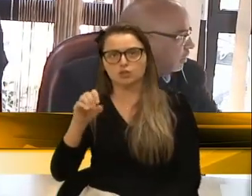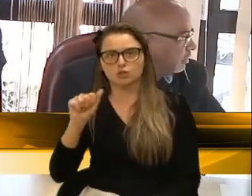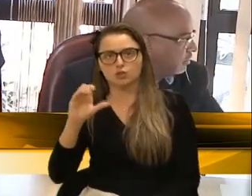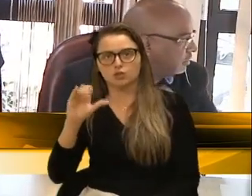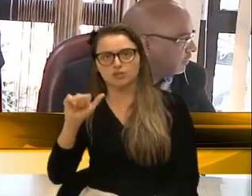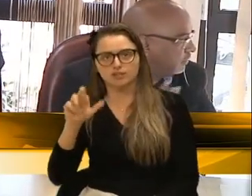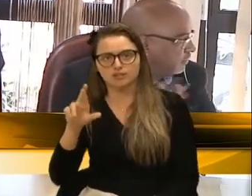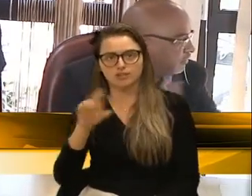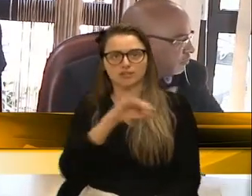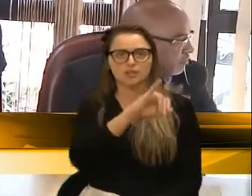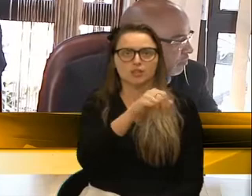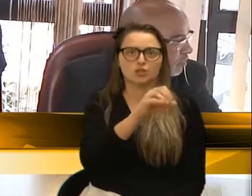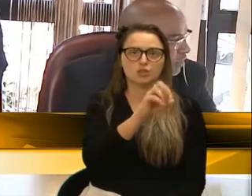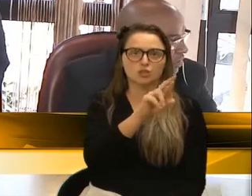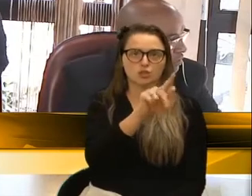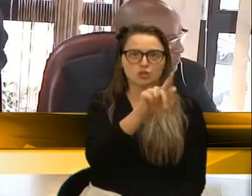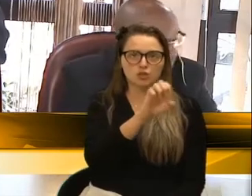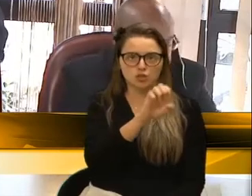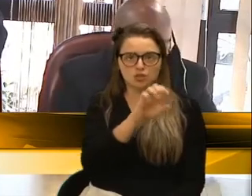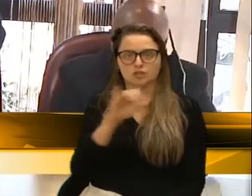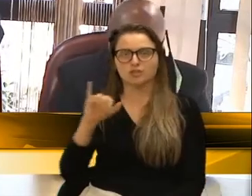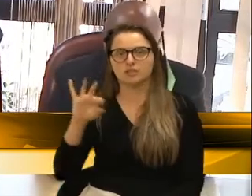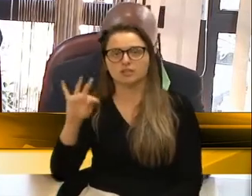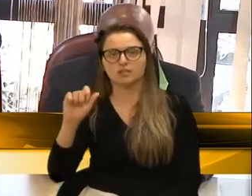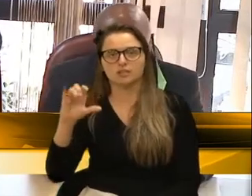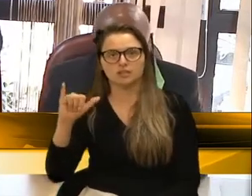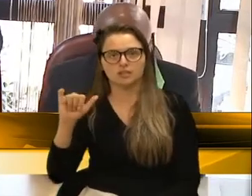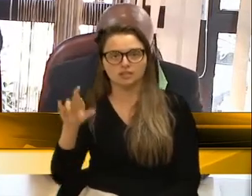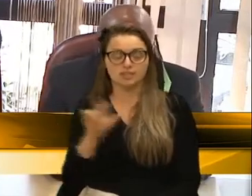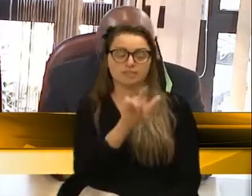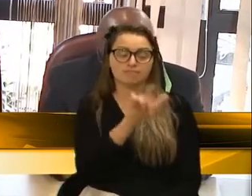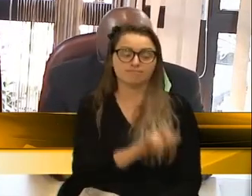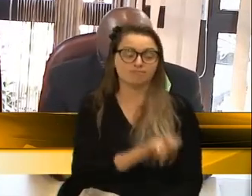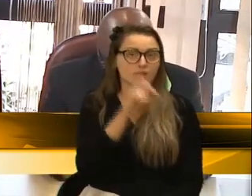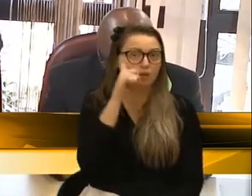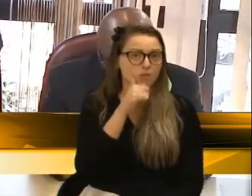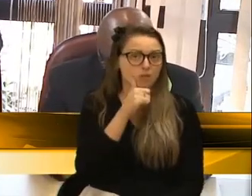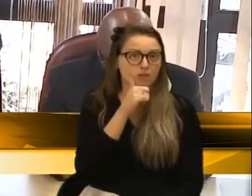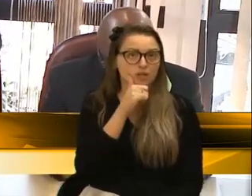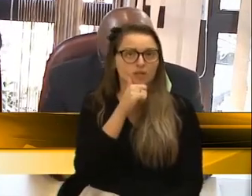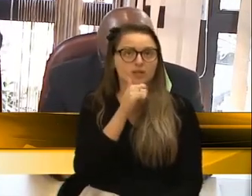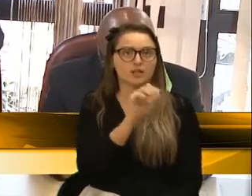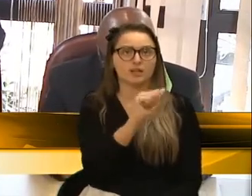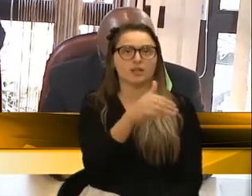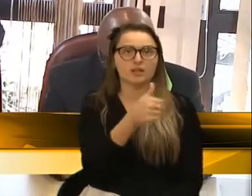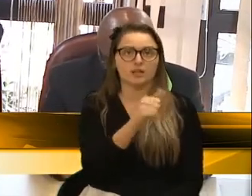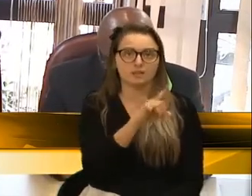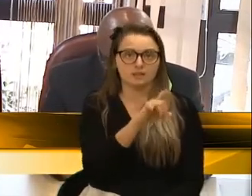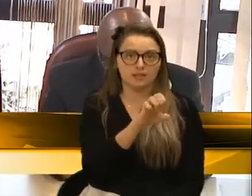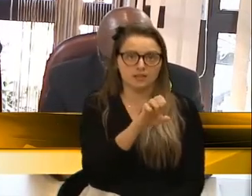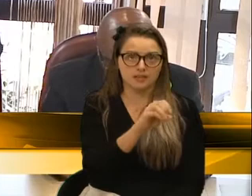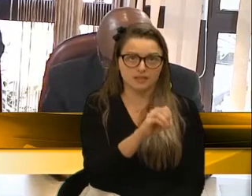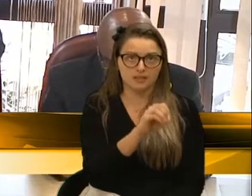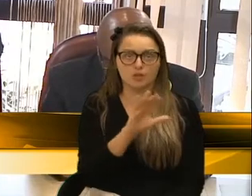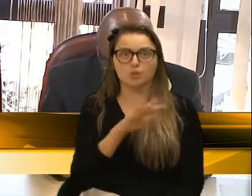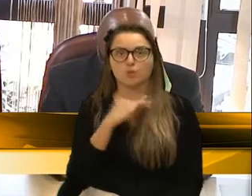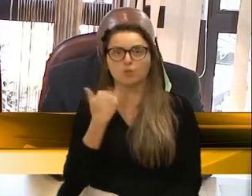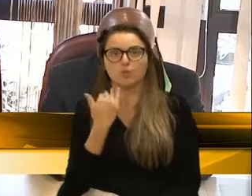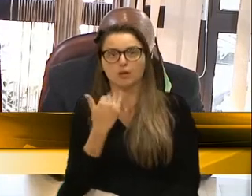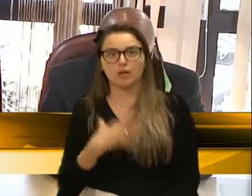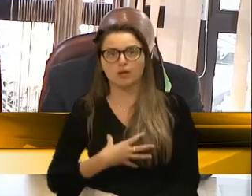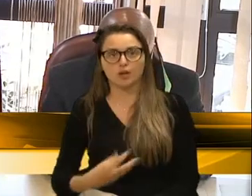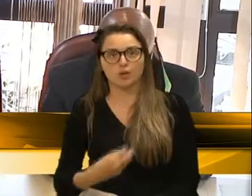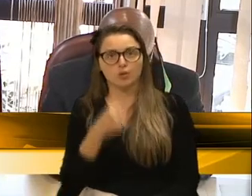e Jorge. Graciosa, enfim, enterou Amadeu, perdeu uma filha única por